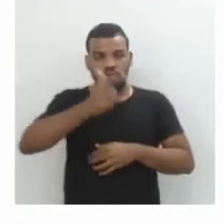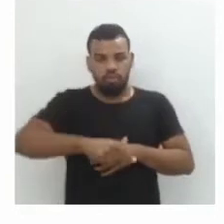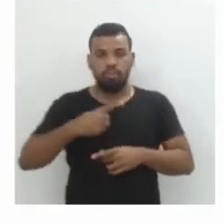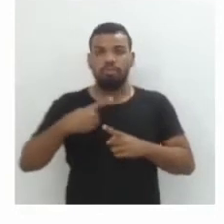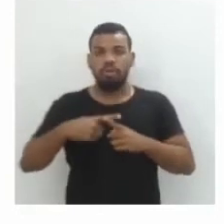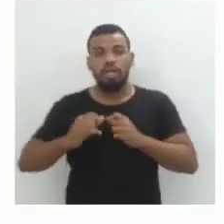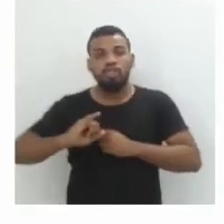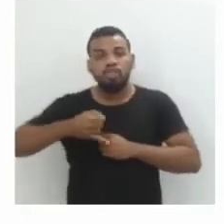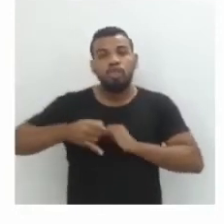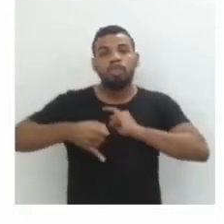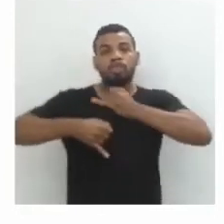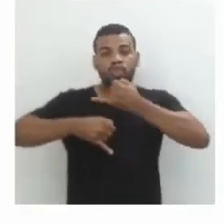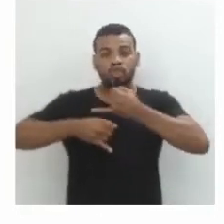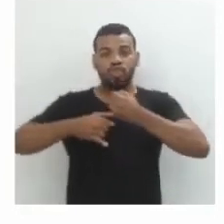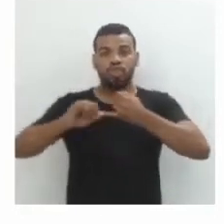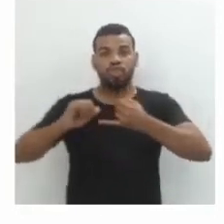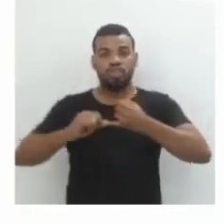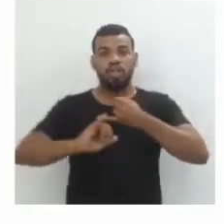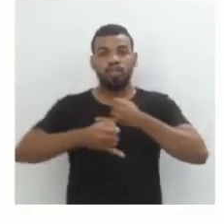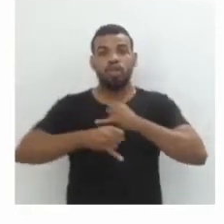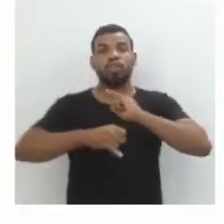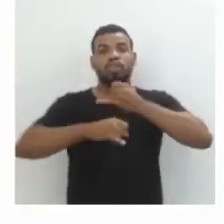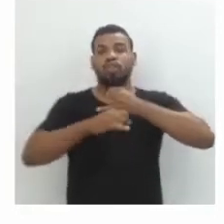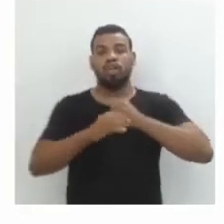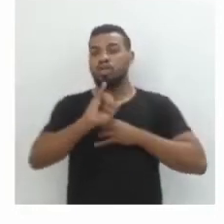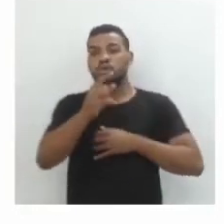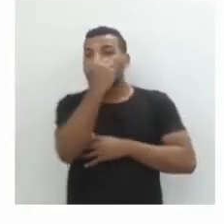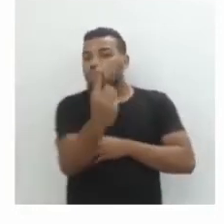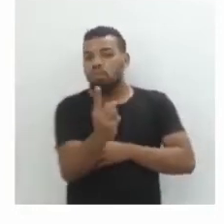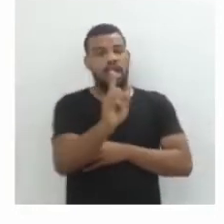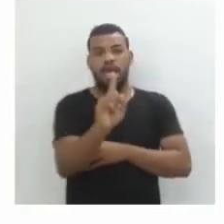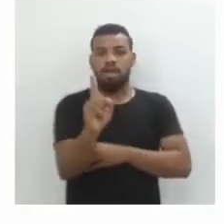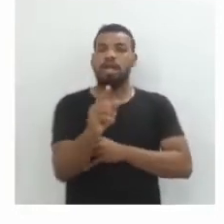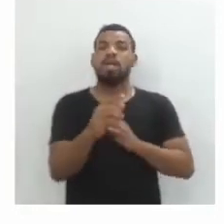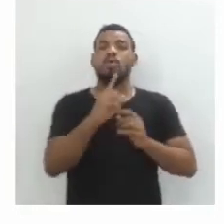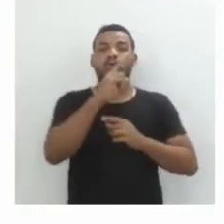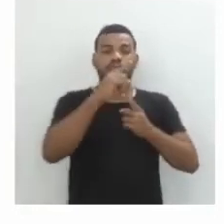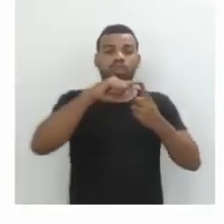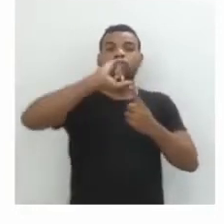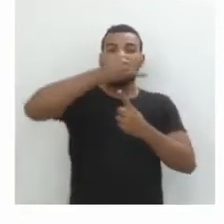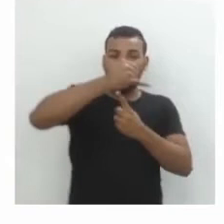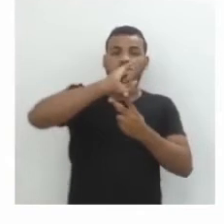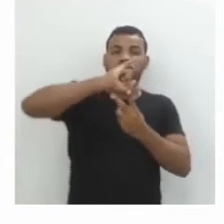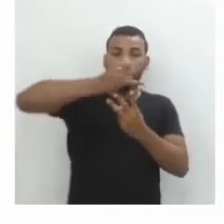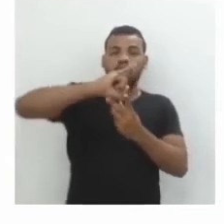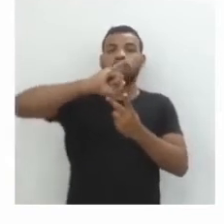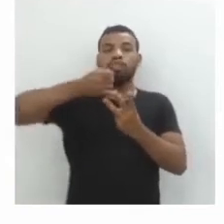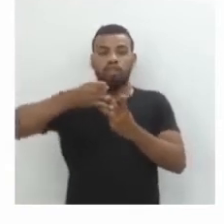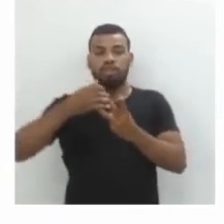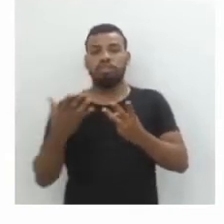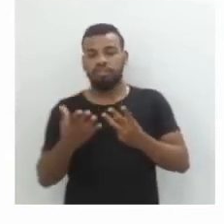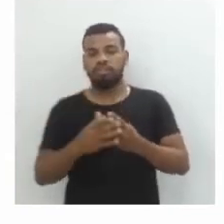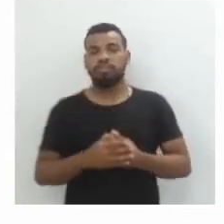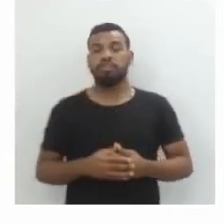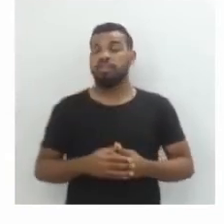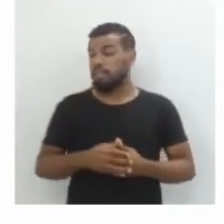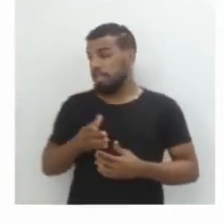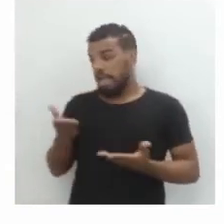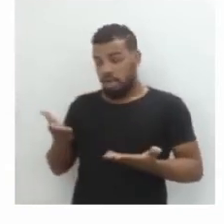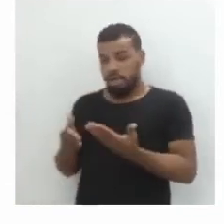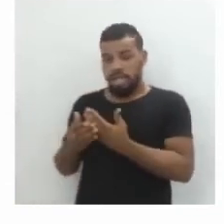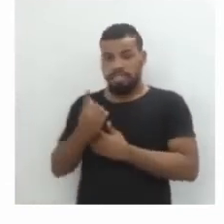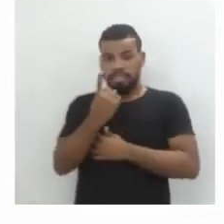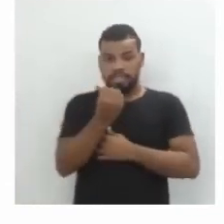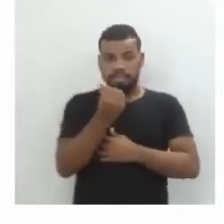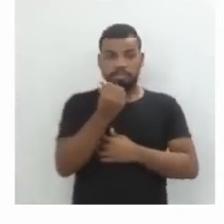juros sobre juros, como a gente falou anteriormente. Então eu fazendo essa multiplicação, e agora R$16.800,00 vezes 0,5